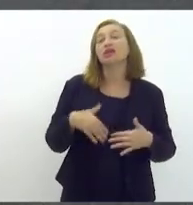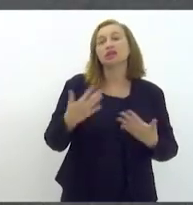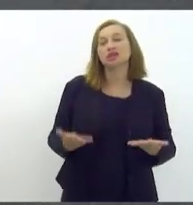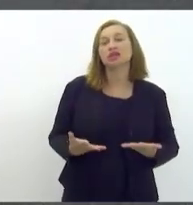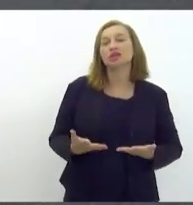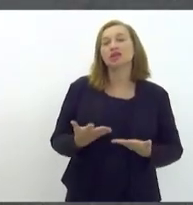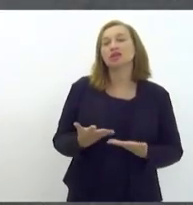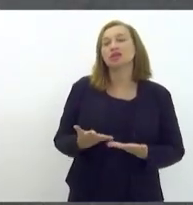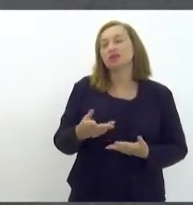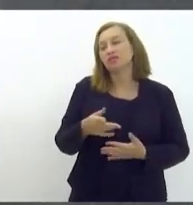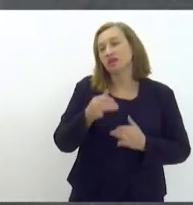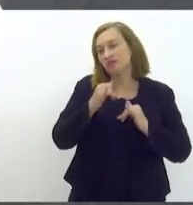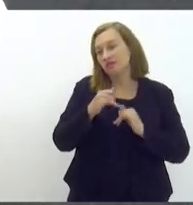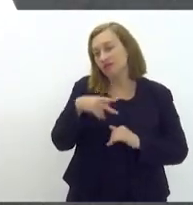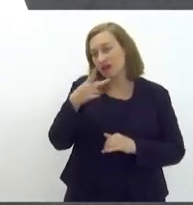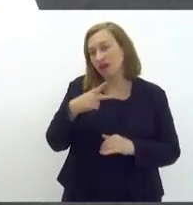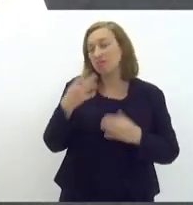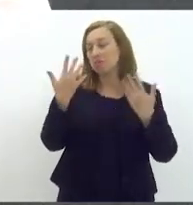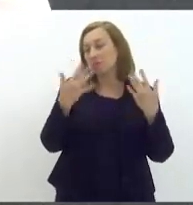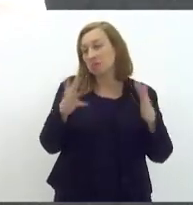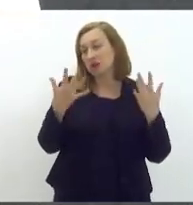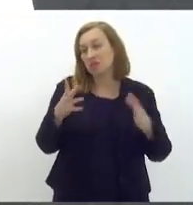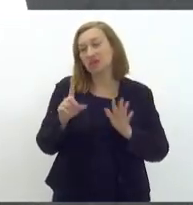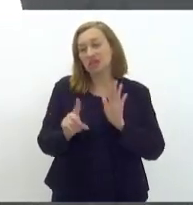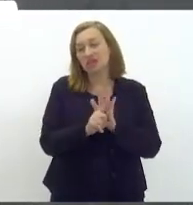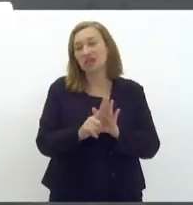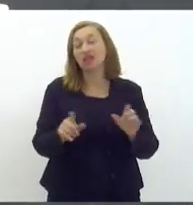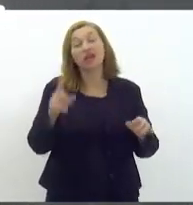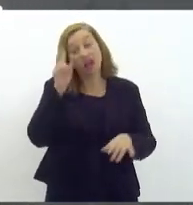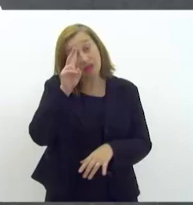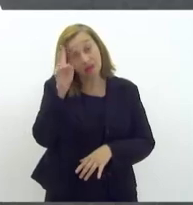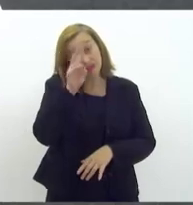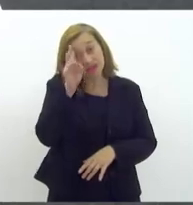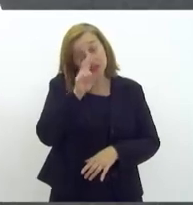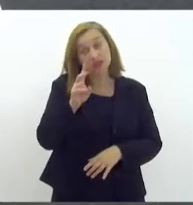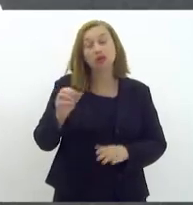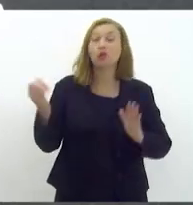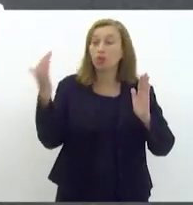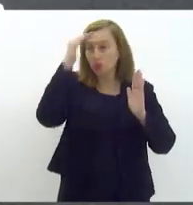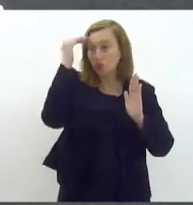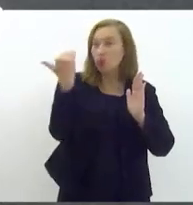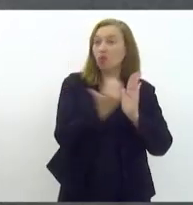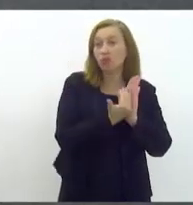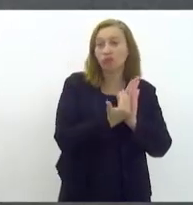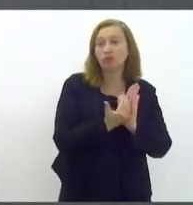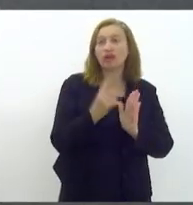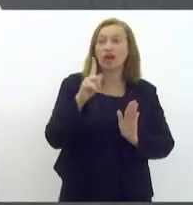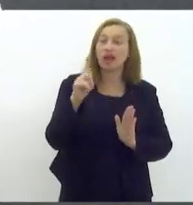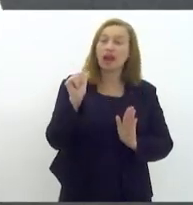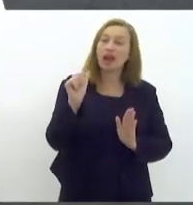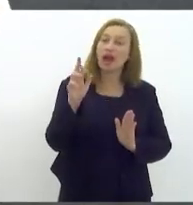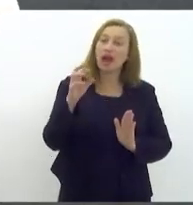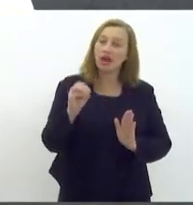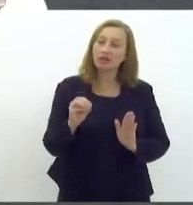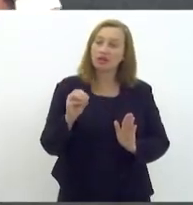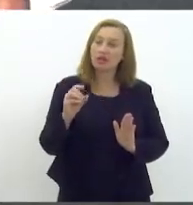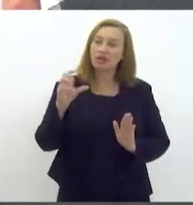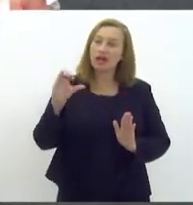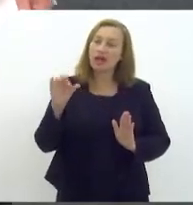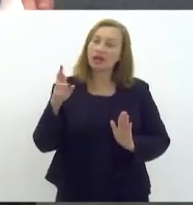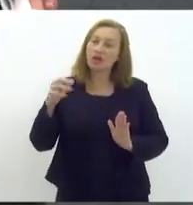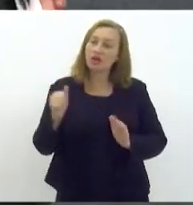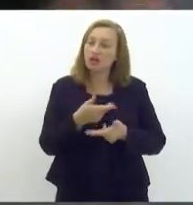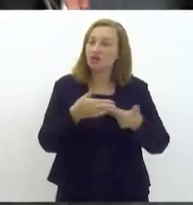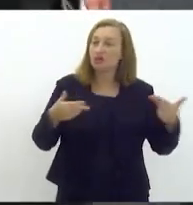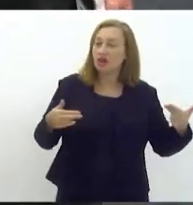essa a minha declaração, saudando a lei e lembrando o cumpra, no Largo da Carioca, com centenas de pessoas